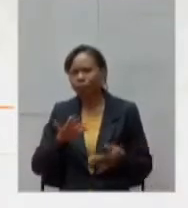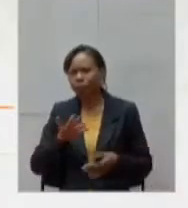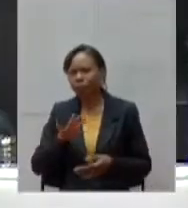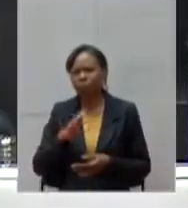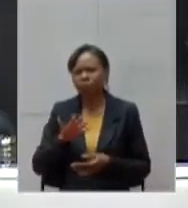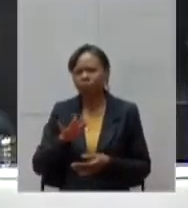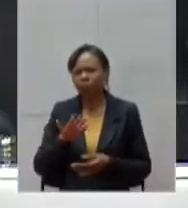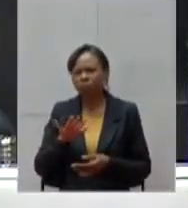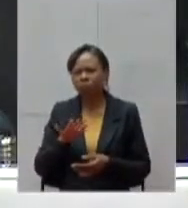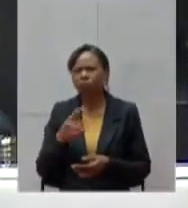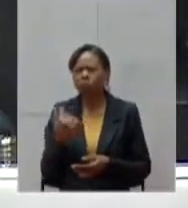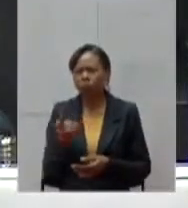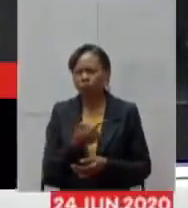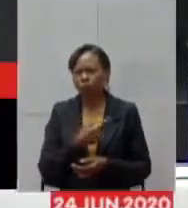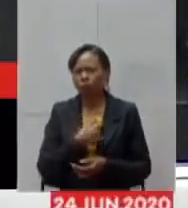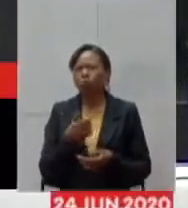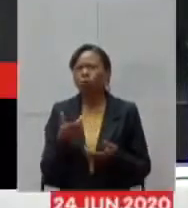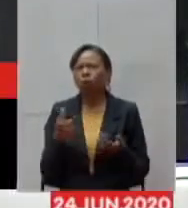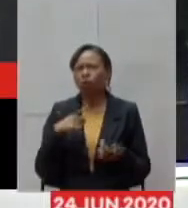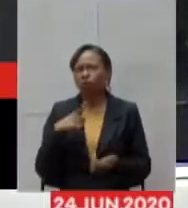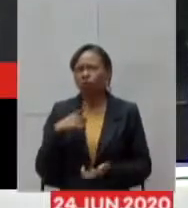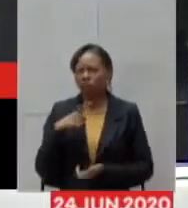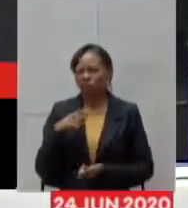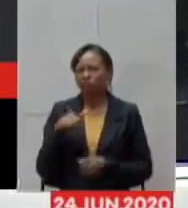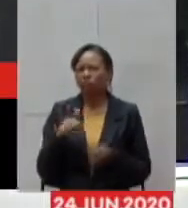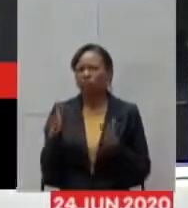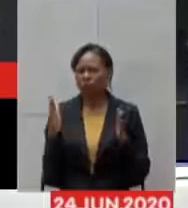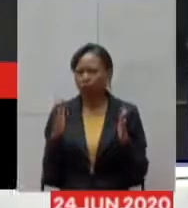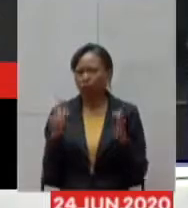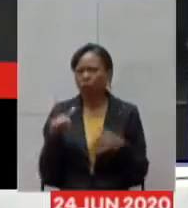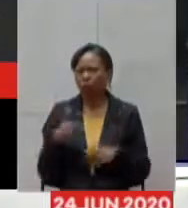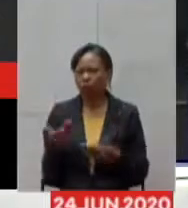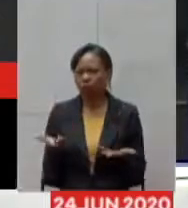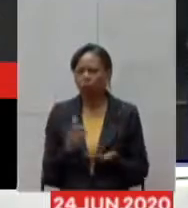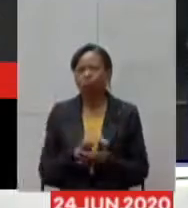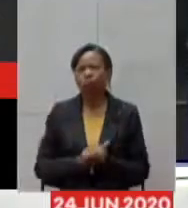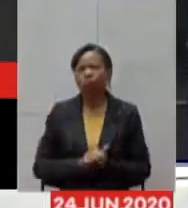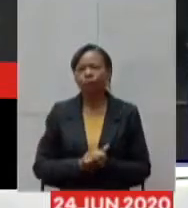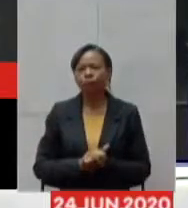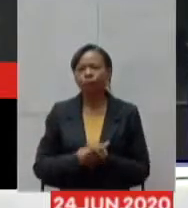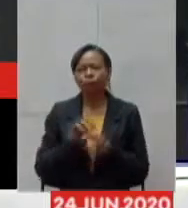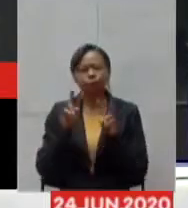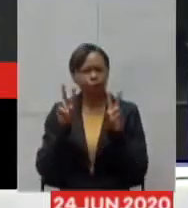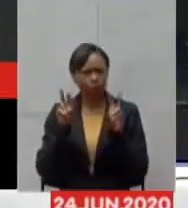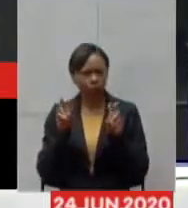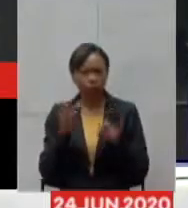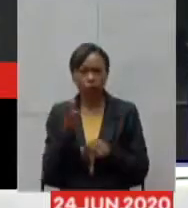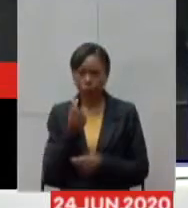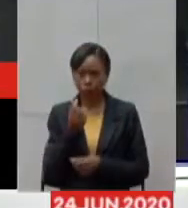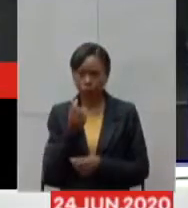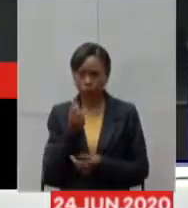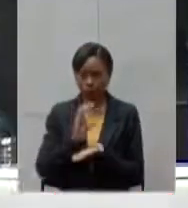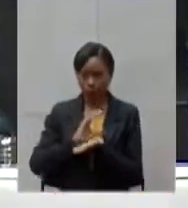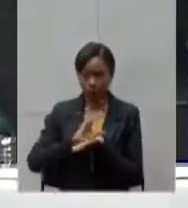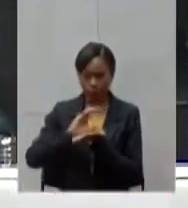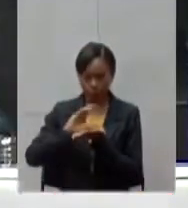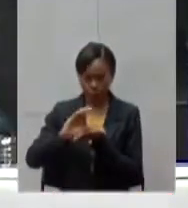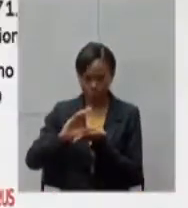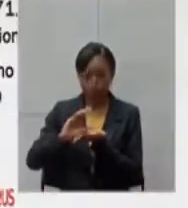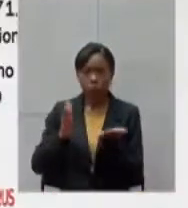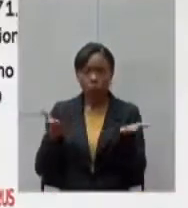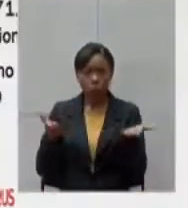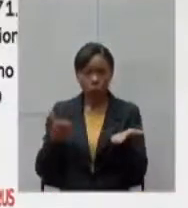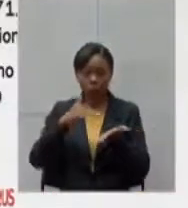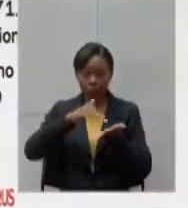disponibilizando nesse momento. Em relação aos repasses financeiros, ou seja, hoje a Secretaria,